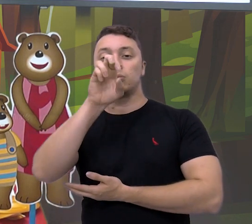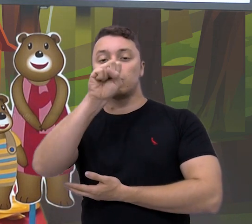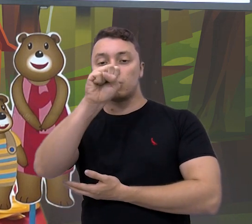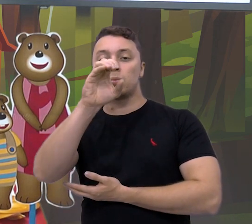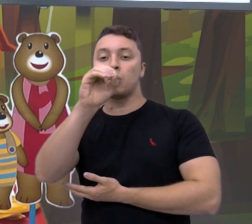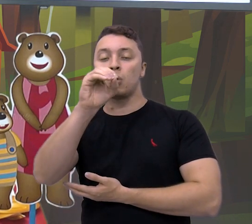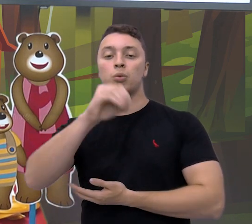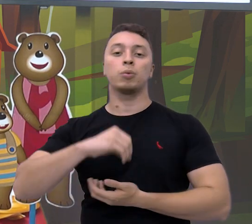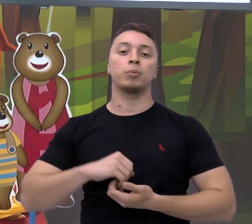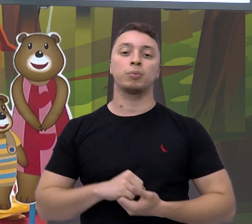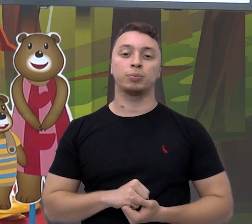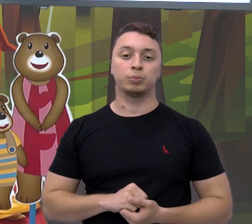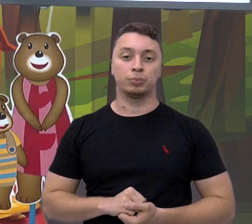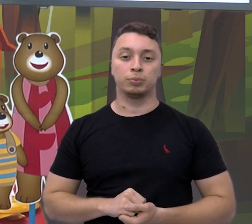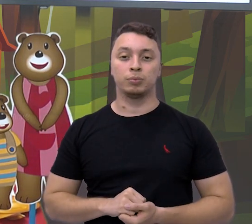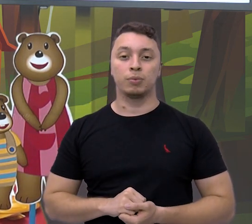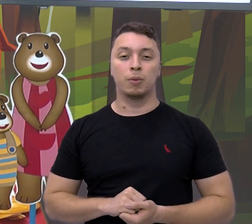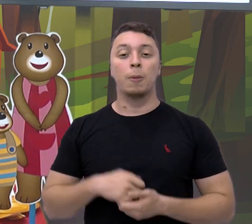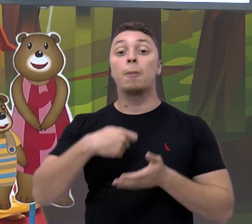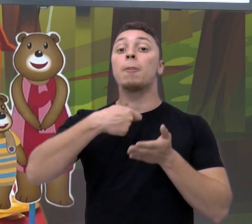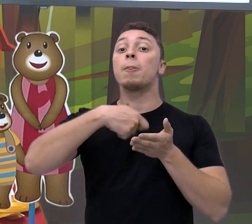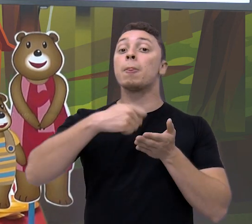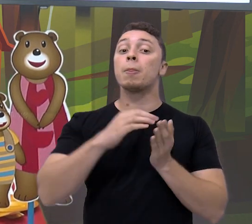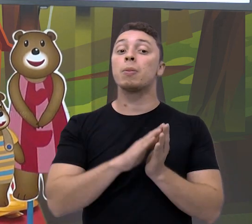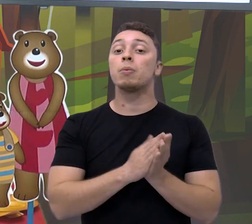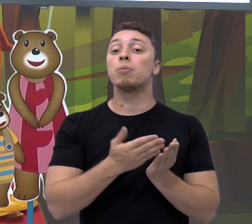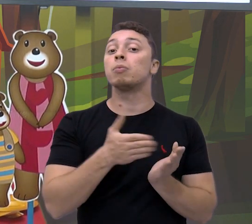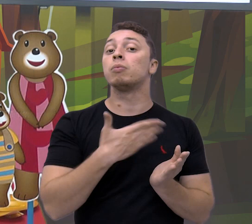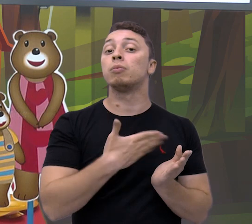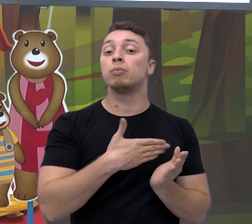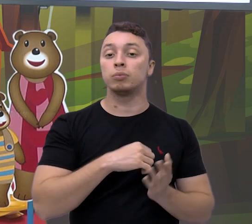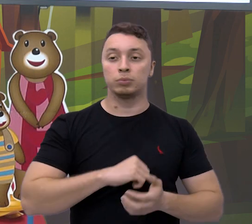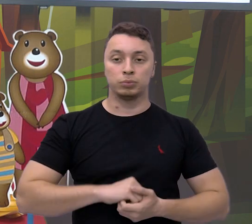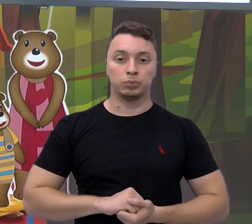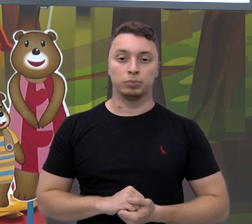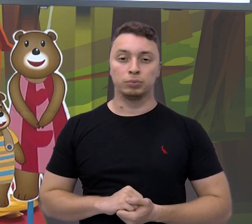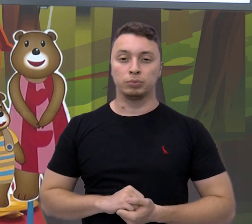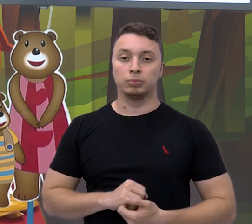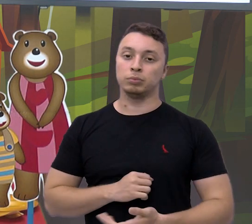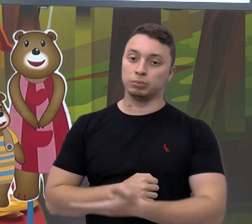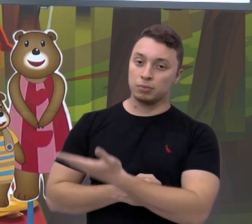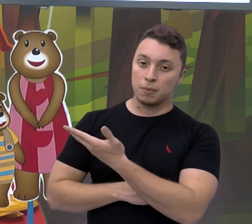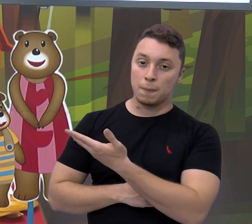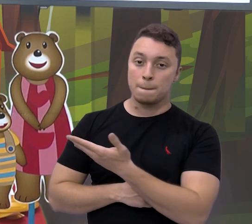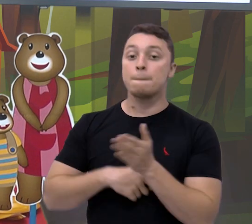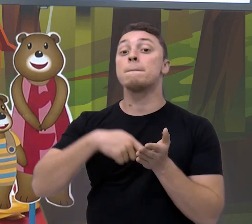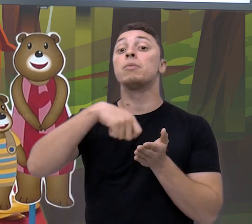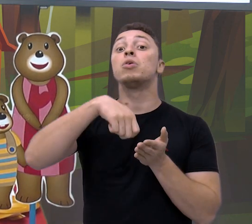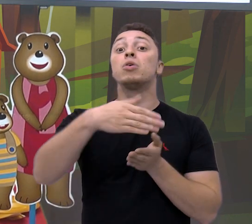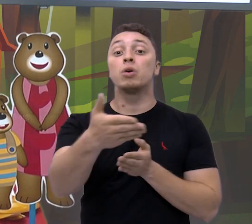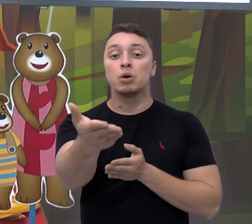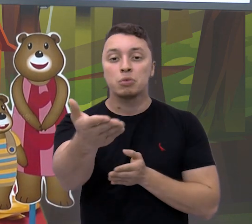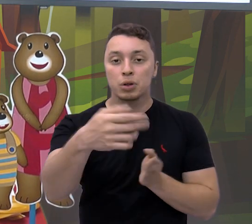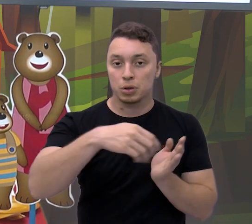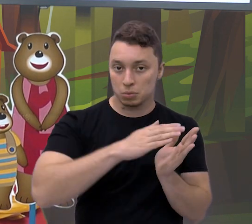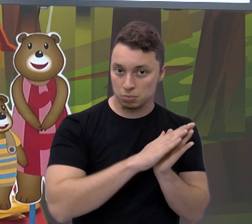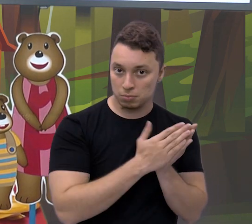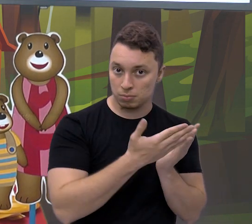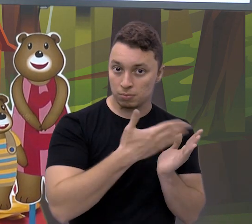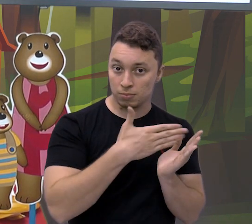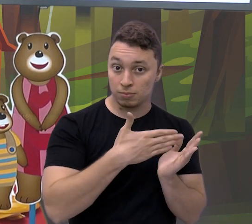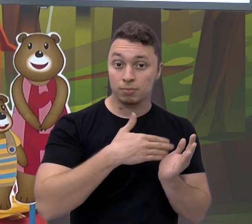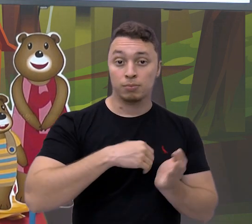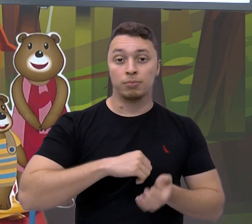Escreva essa palavra em seu caderno. Então, olhando aqui minha fichinha, escreva aí, escreva palavra no seu